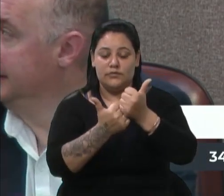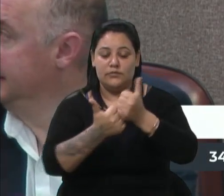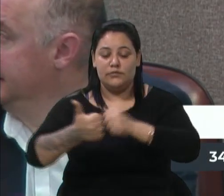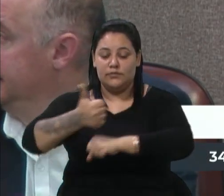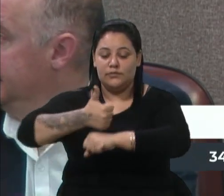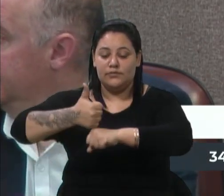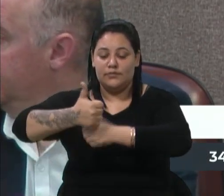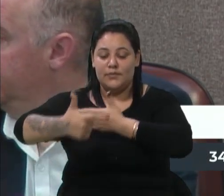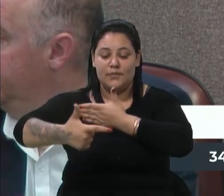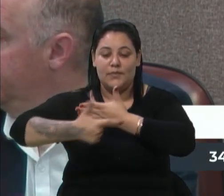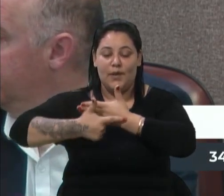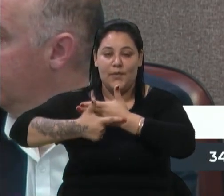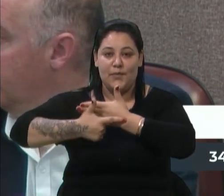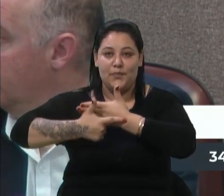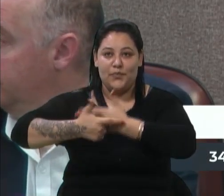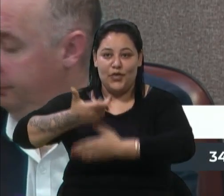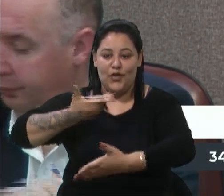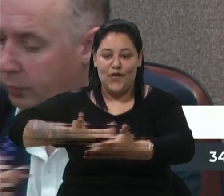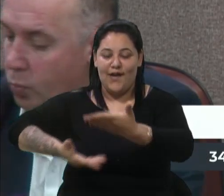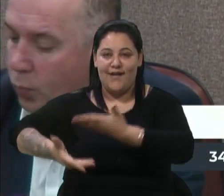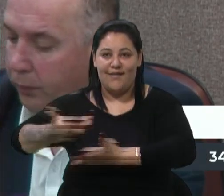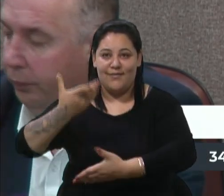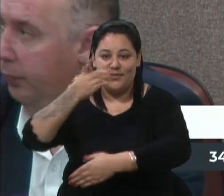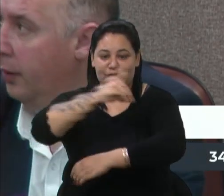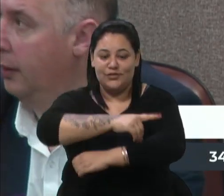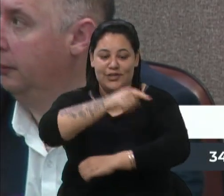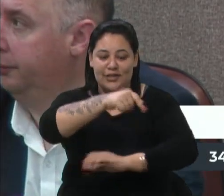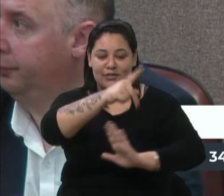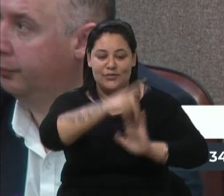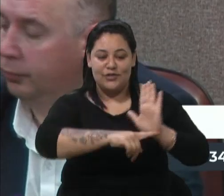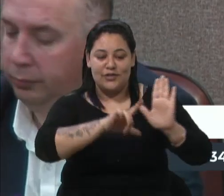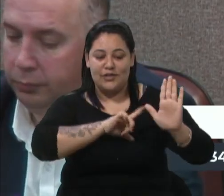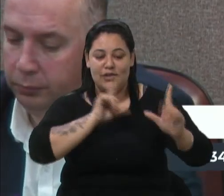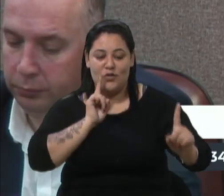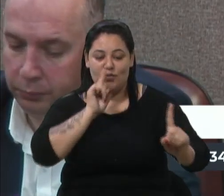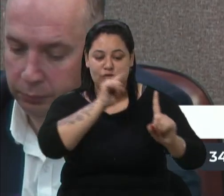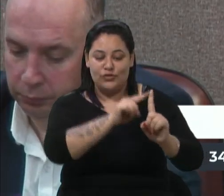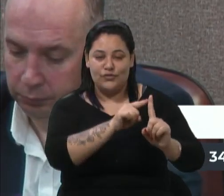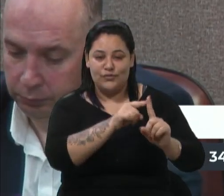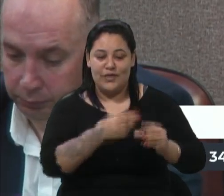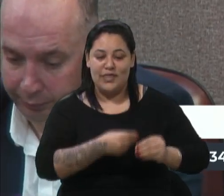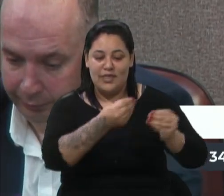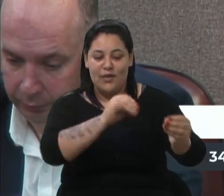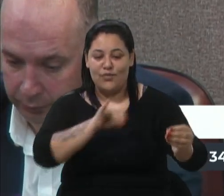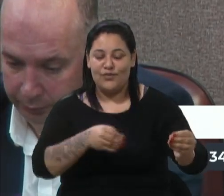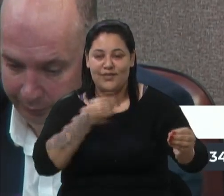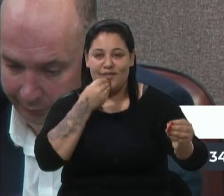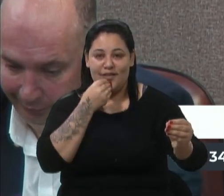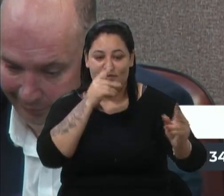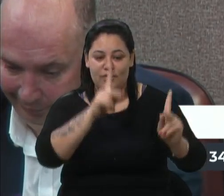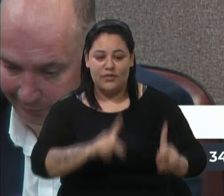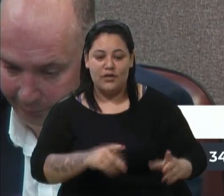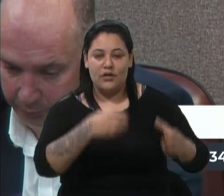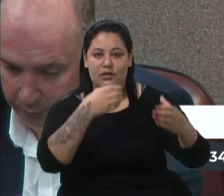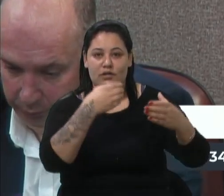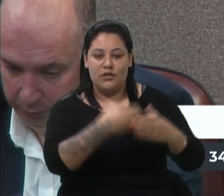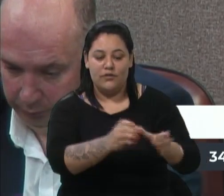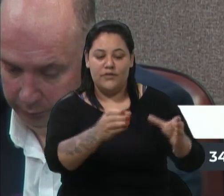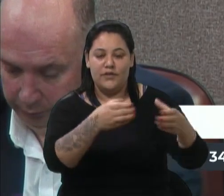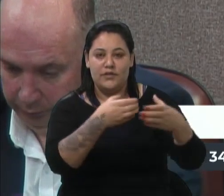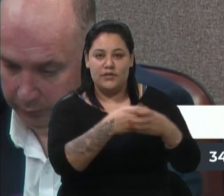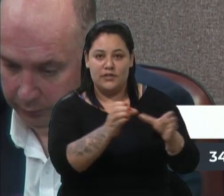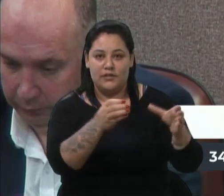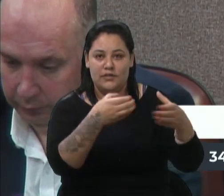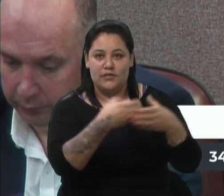O presente projeto tem por objetivo possibilitar as pessoas vivenciarem o trabalho realizado pelos seus assessores